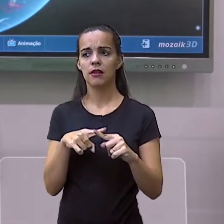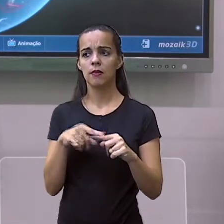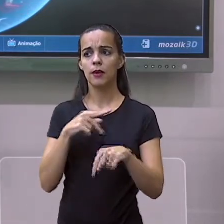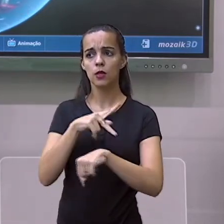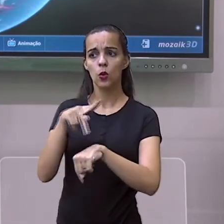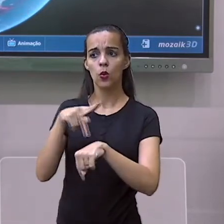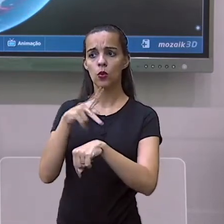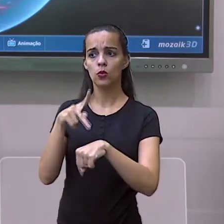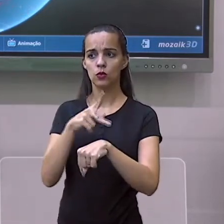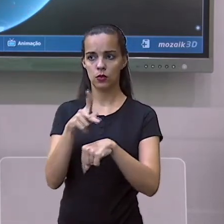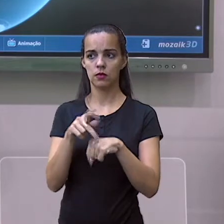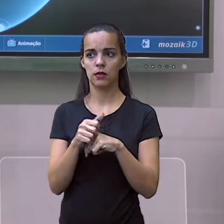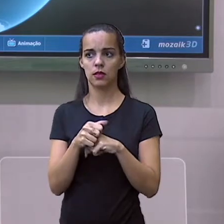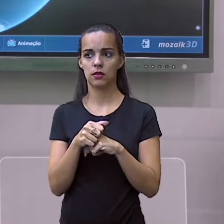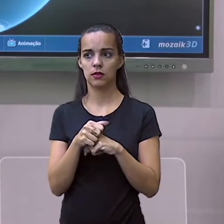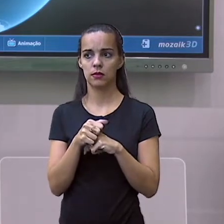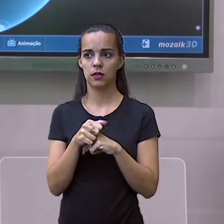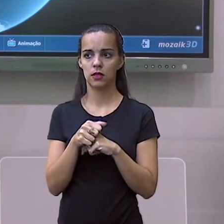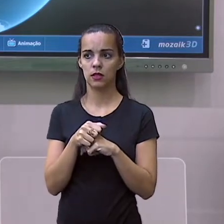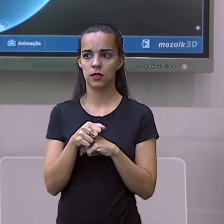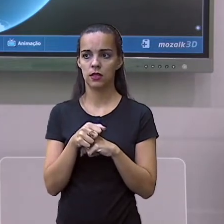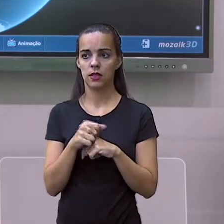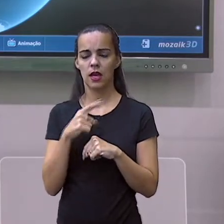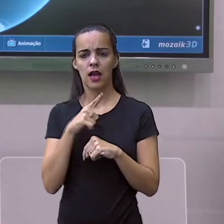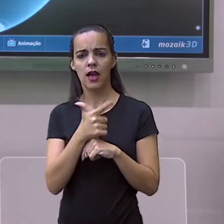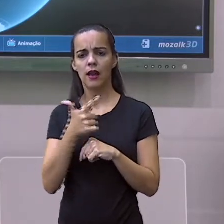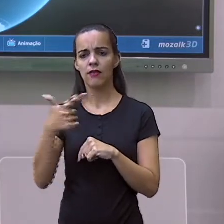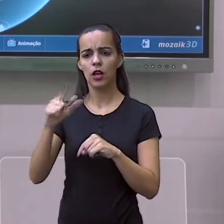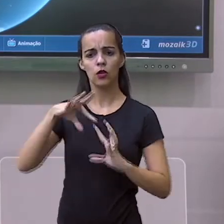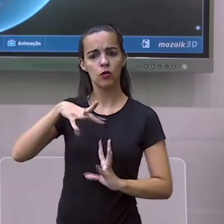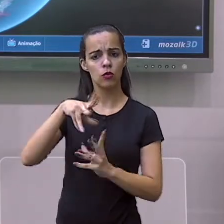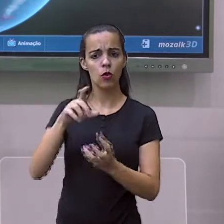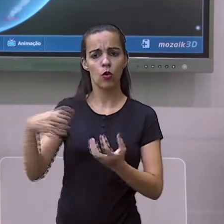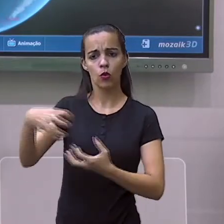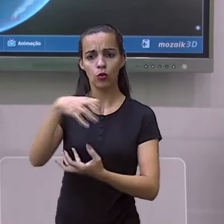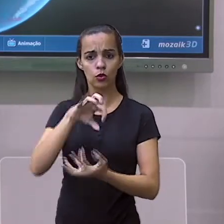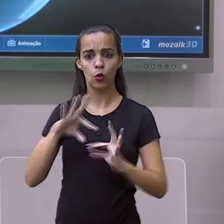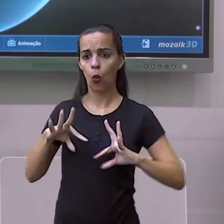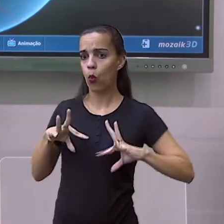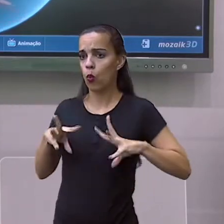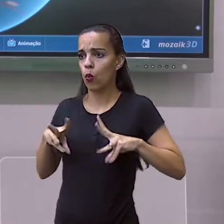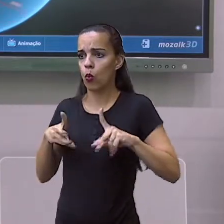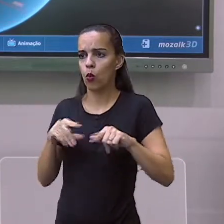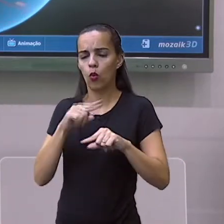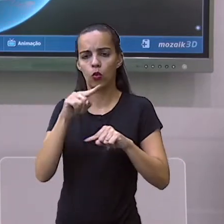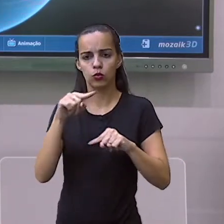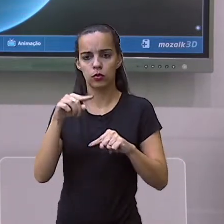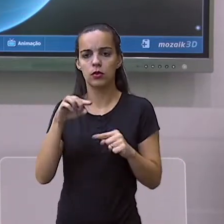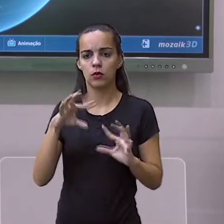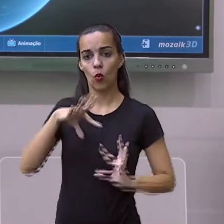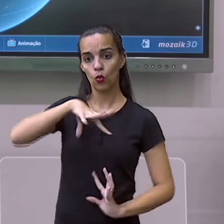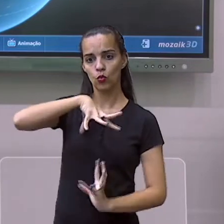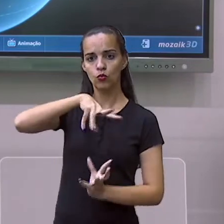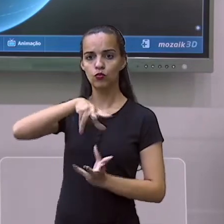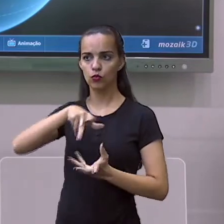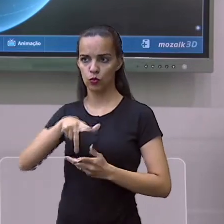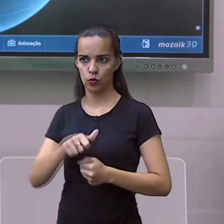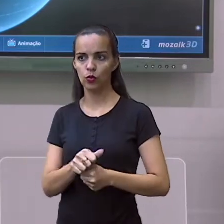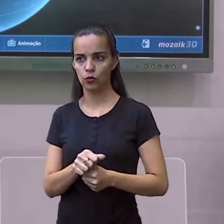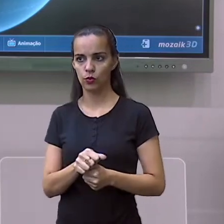teria que viajar por todo o continente, fazer o contorno para chegar aqui na Ásia.